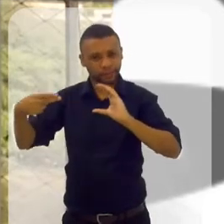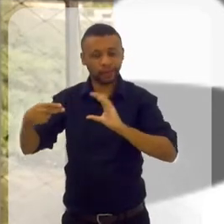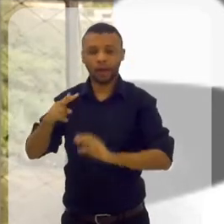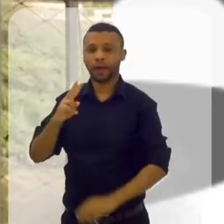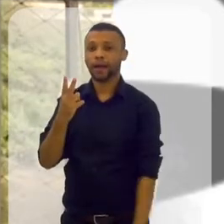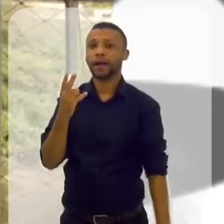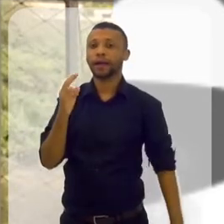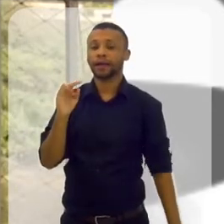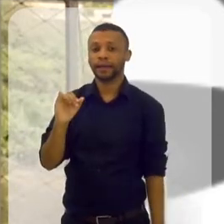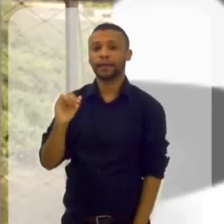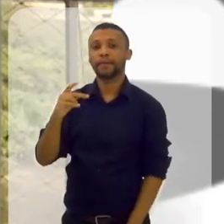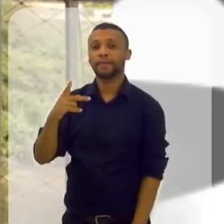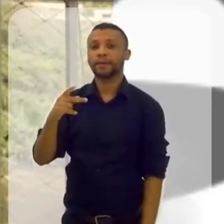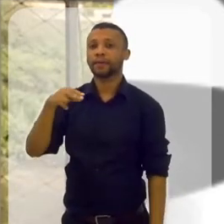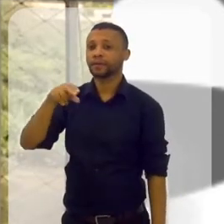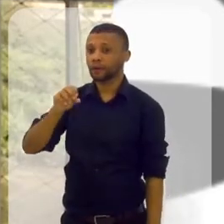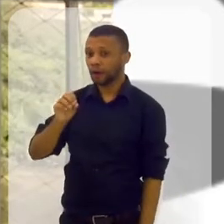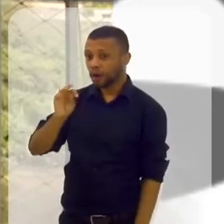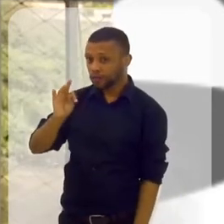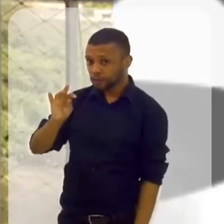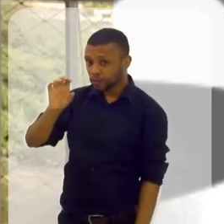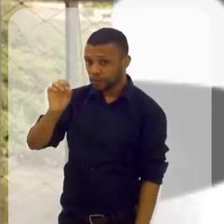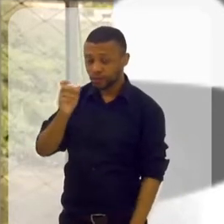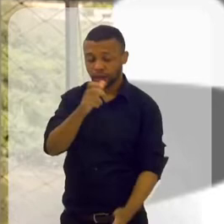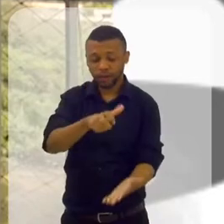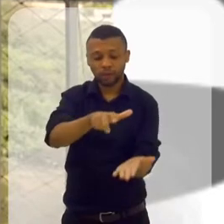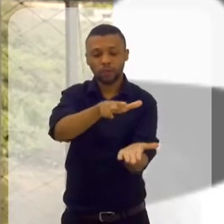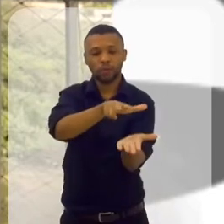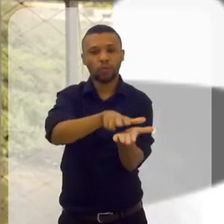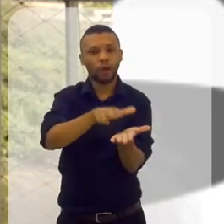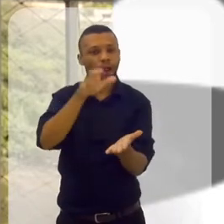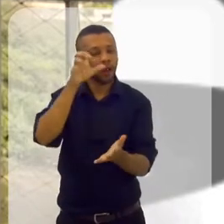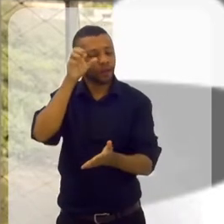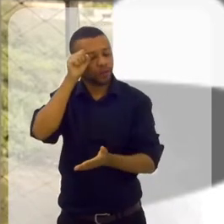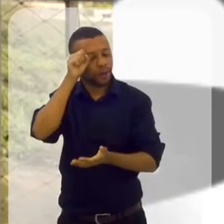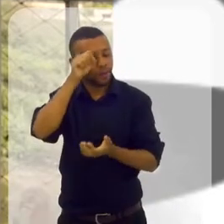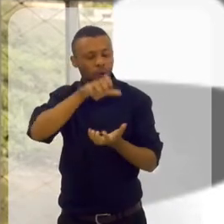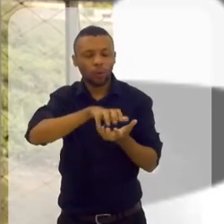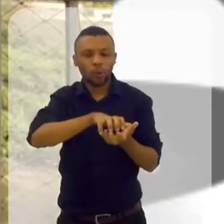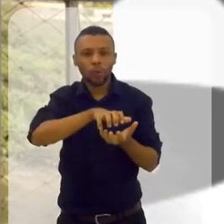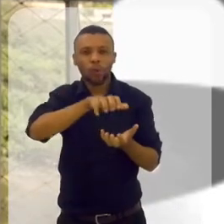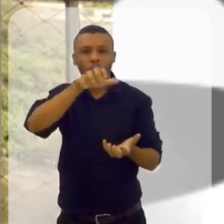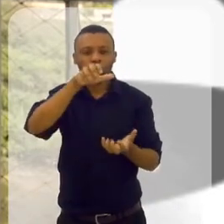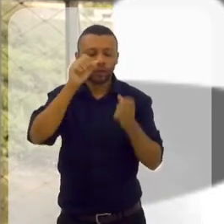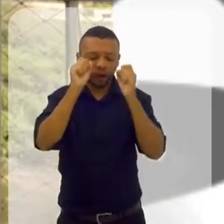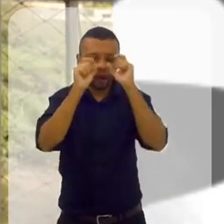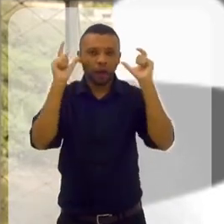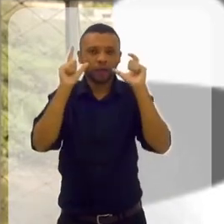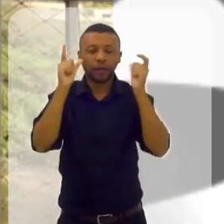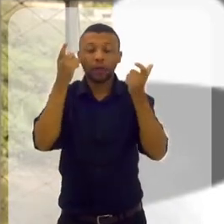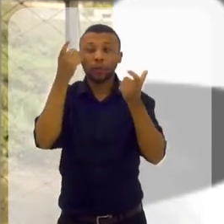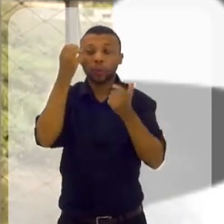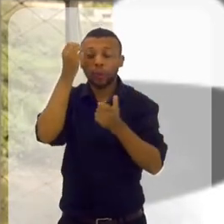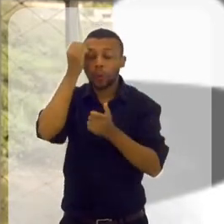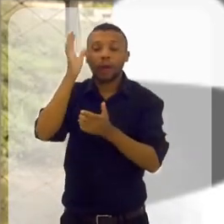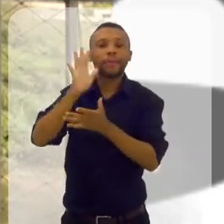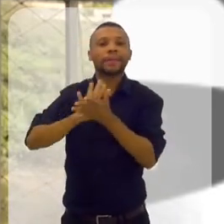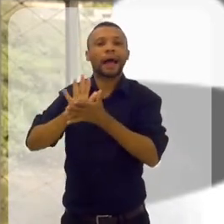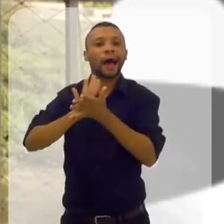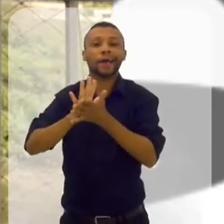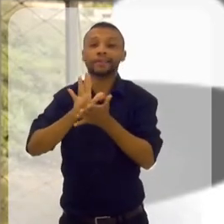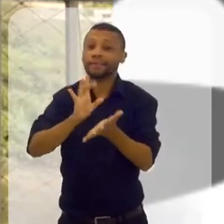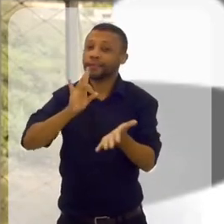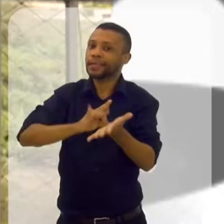o hipnoterapeuta deita, a pessoa, ela dorme, quando ela acorda ela não se lembra de nada, isso não é verdade, tá? A